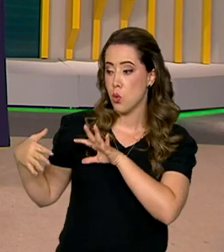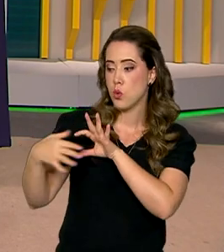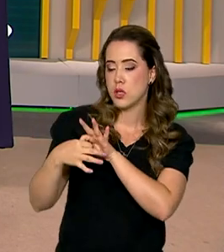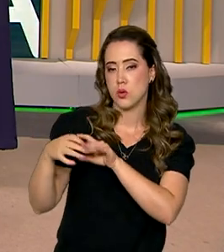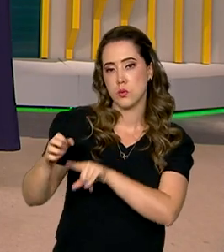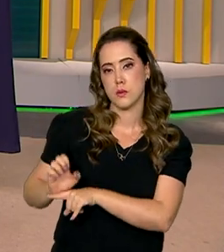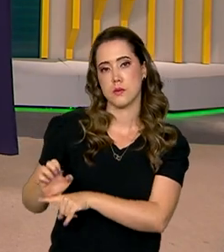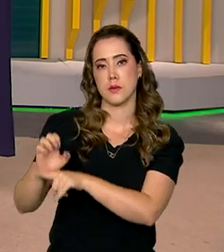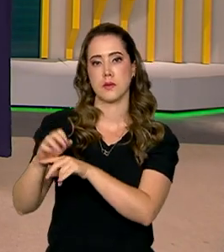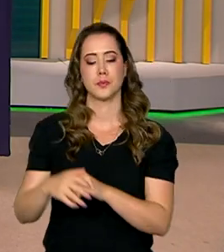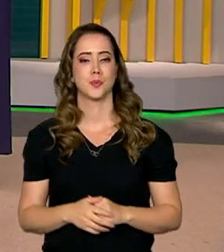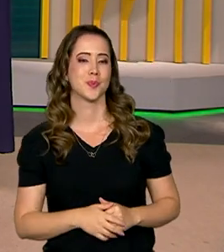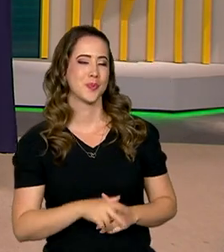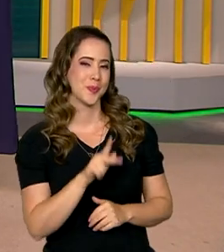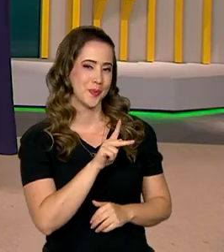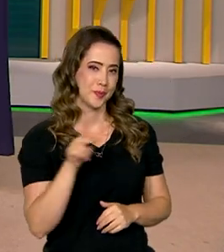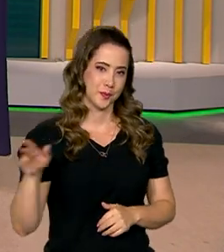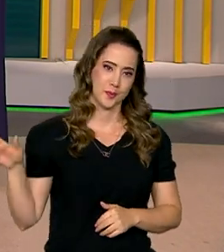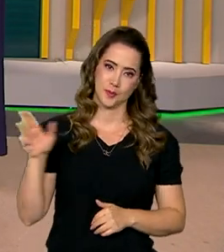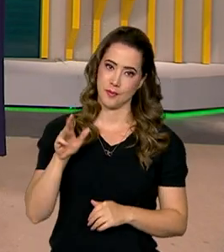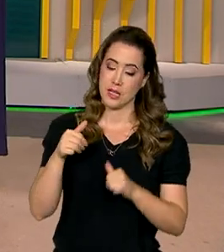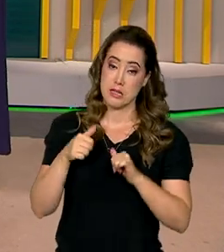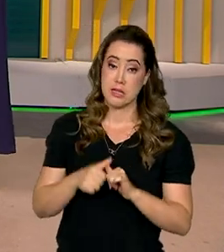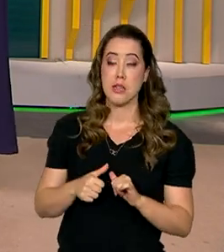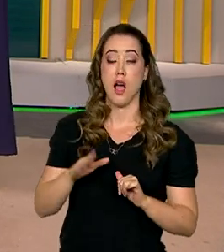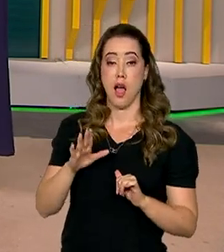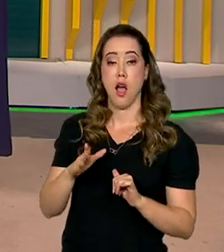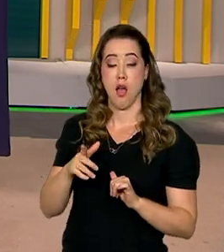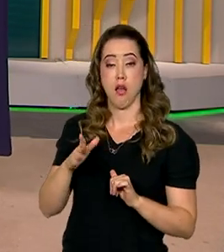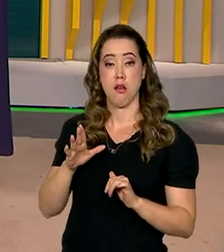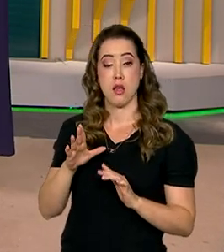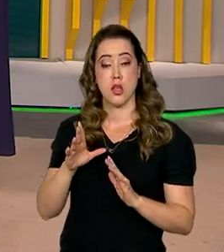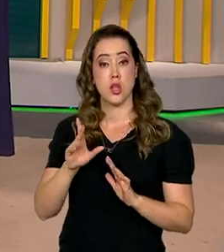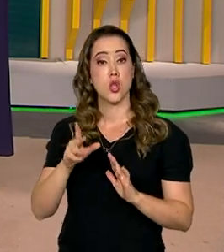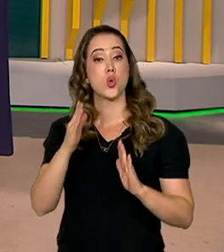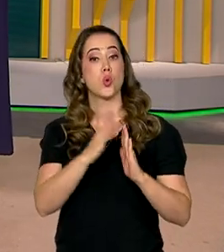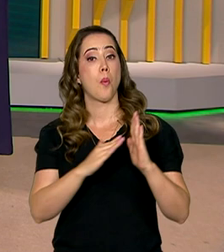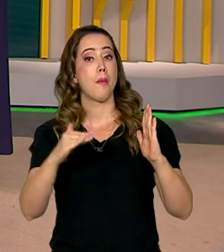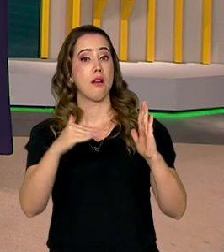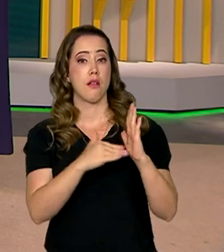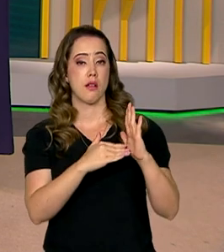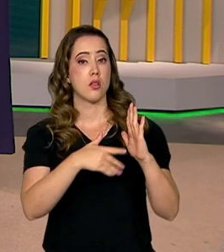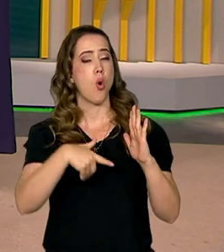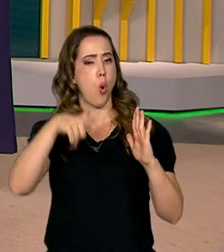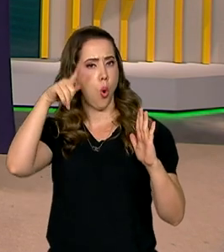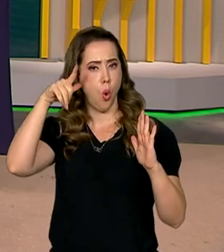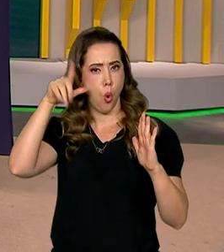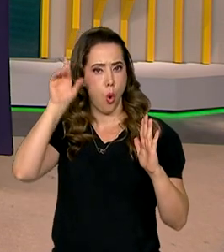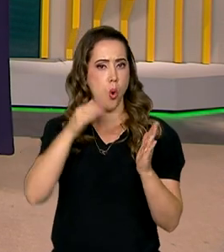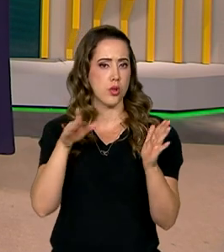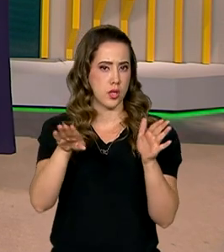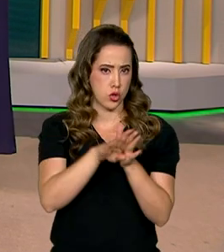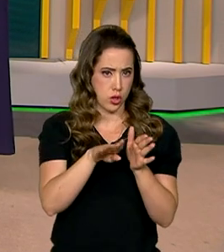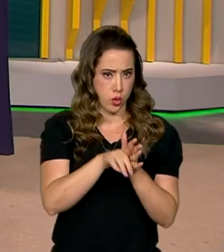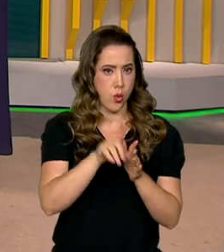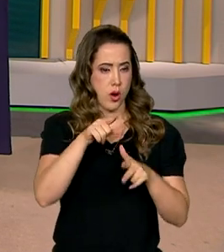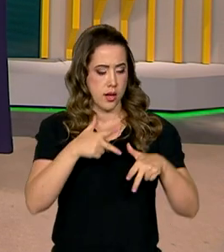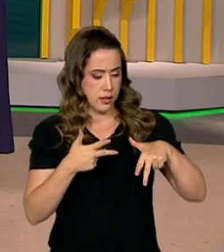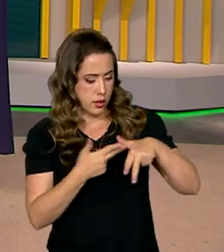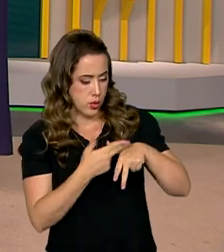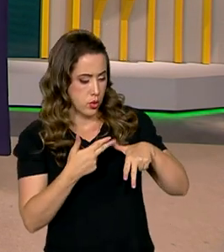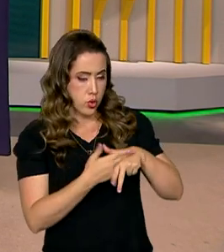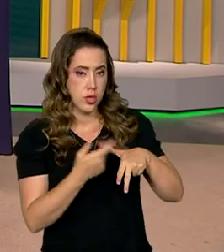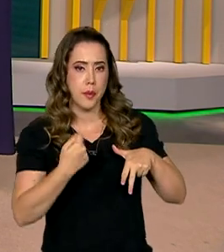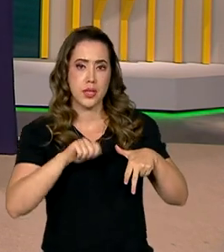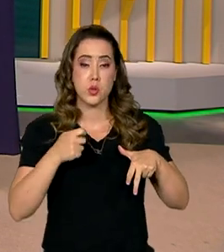O presidente Lula está desde ontem no Palácio da Alvorada. Ele já está se recuperando da cirurgia feita no quadril na última